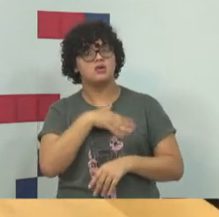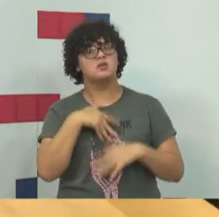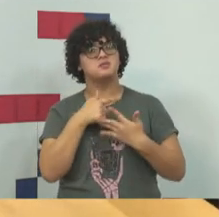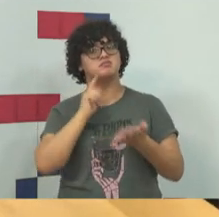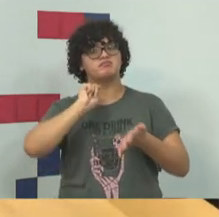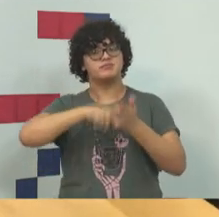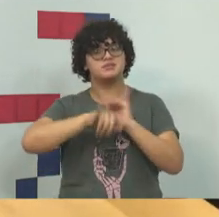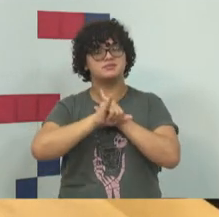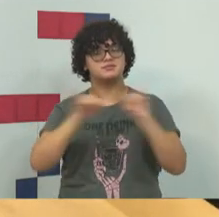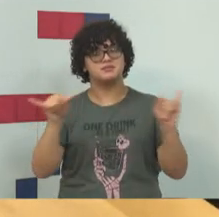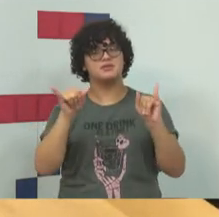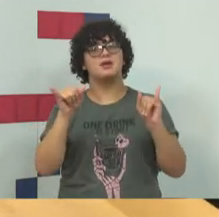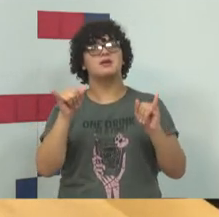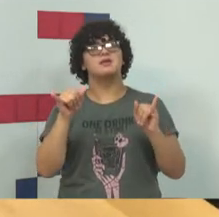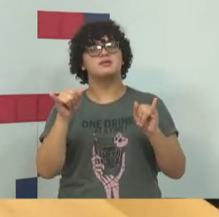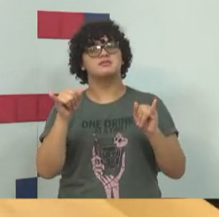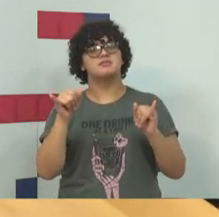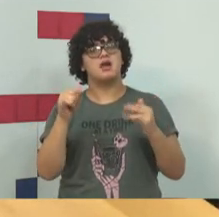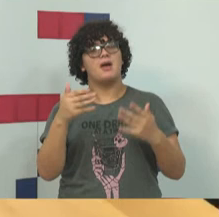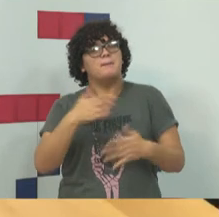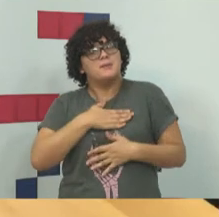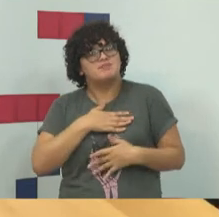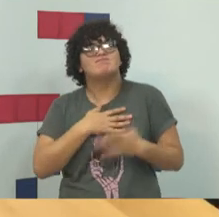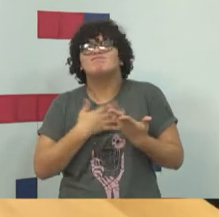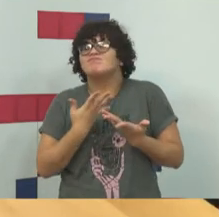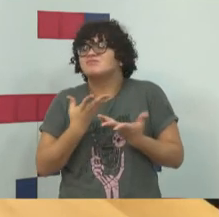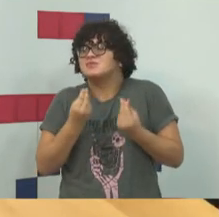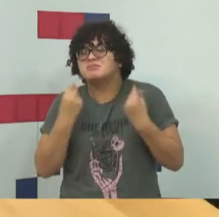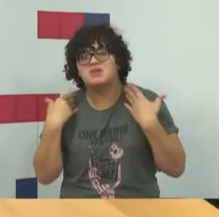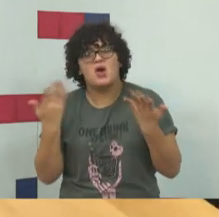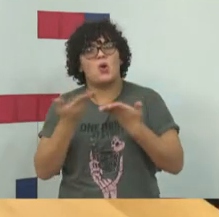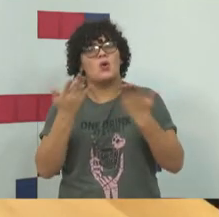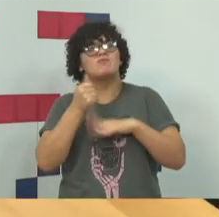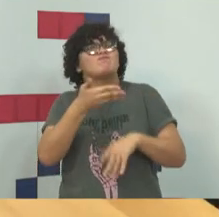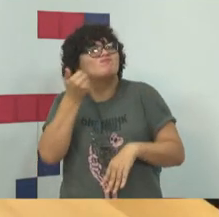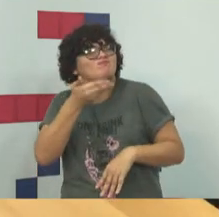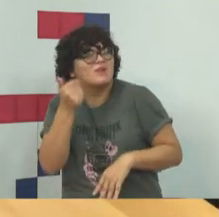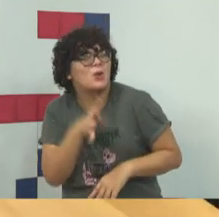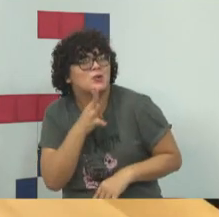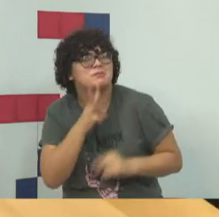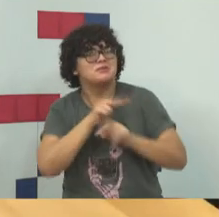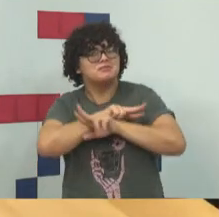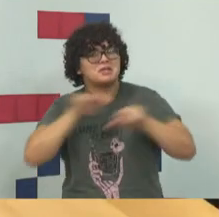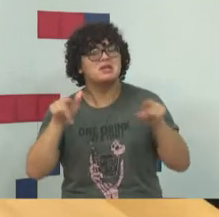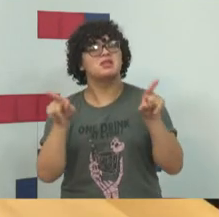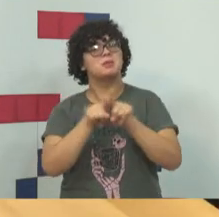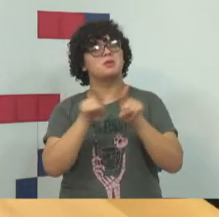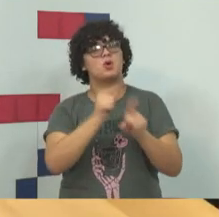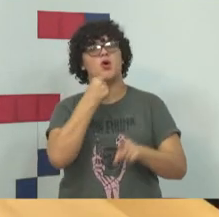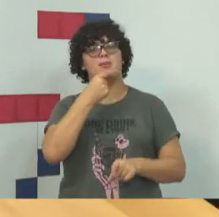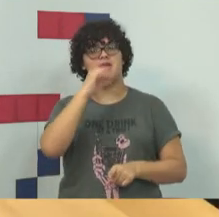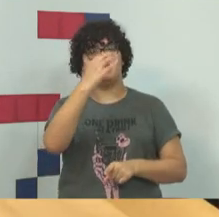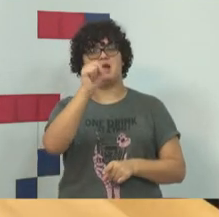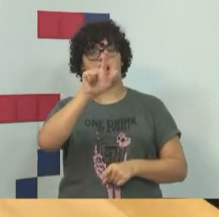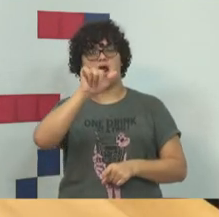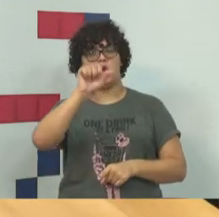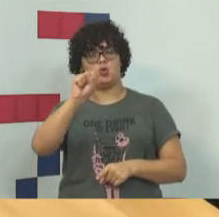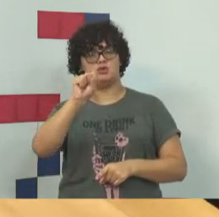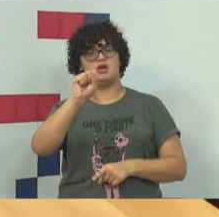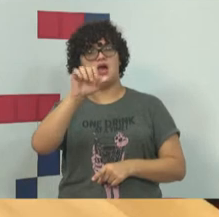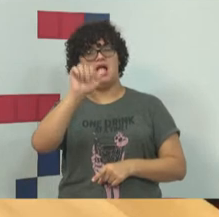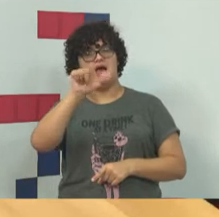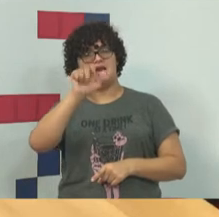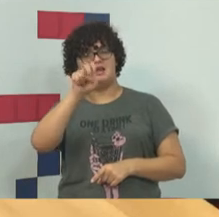registrado minha satisfação em poder adquirir esses conhecimentos. Carlos Alexandre, do Memorial, parabéns.